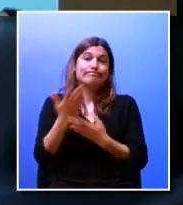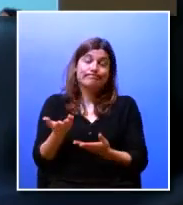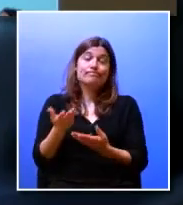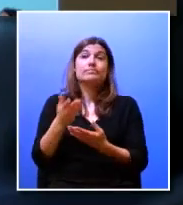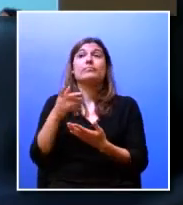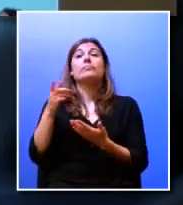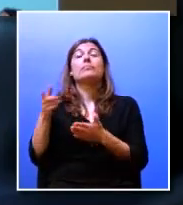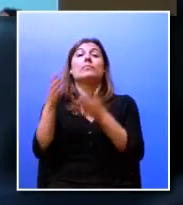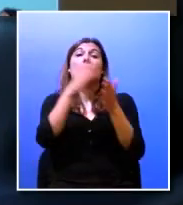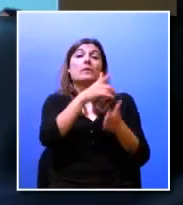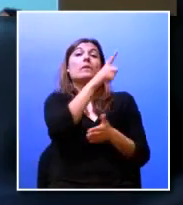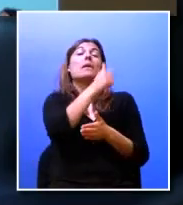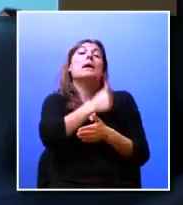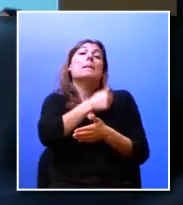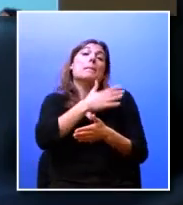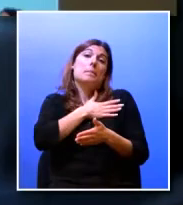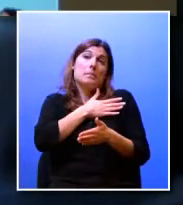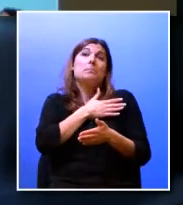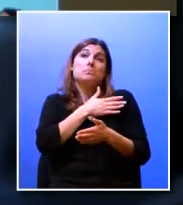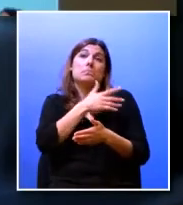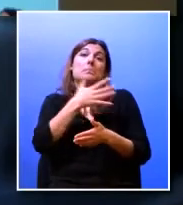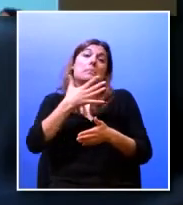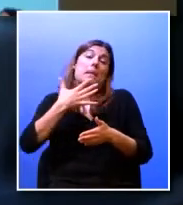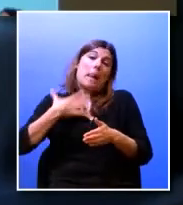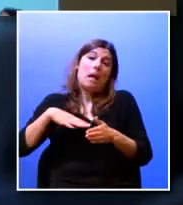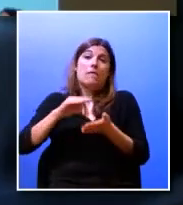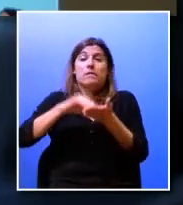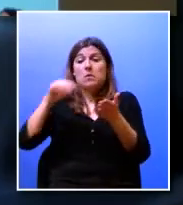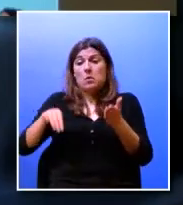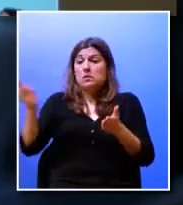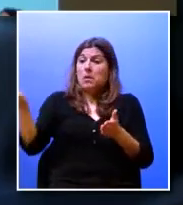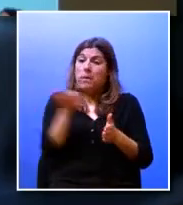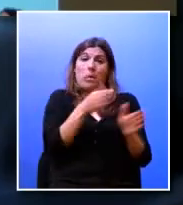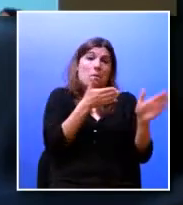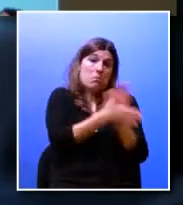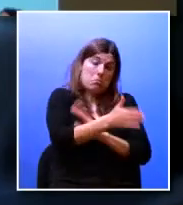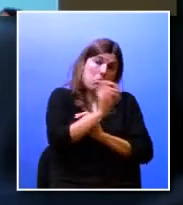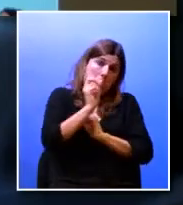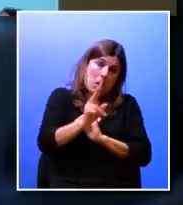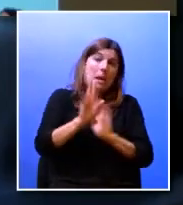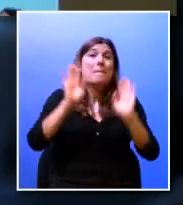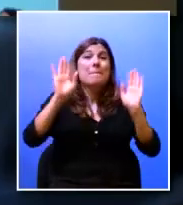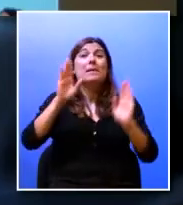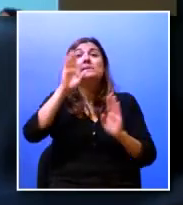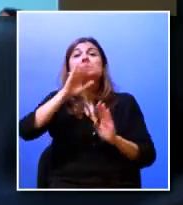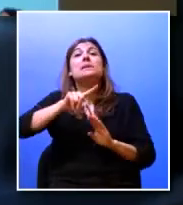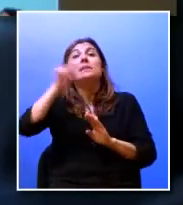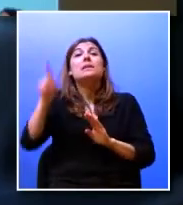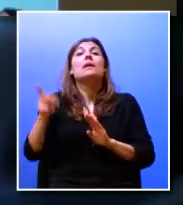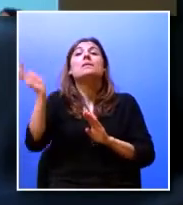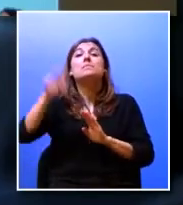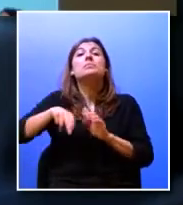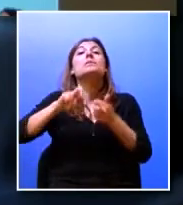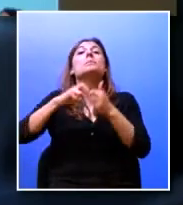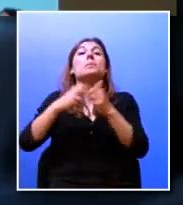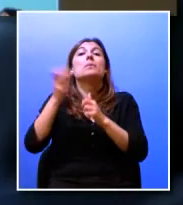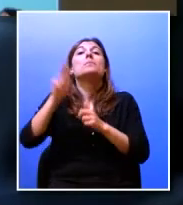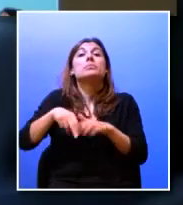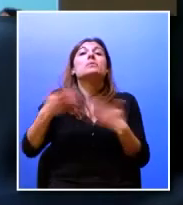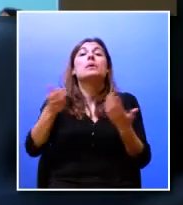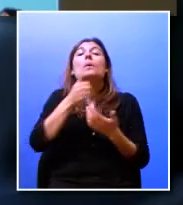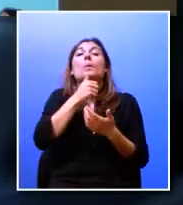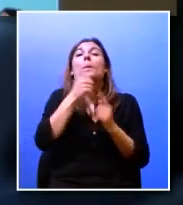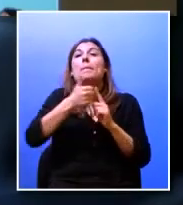enquanto as empresas os contratarem mas de facto se alguma coisa não correr bem aquilo que temos são pessoas que de facto não